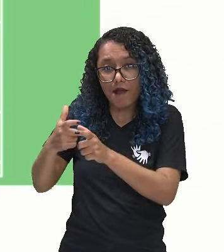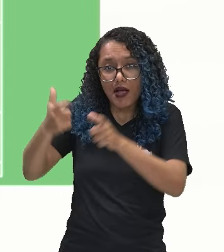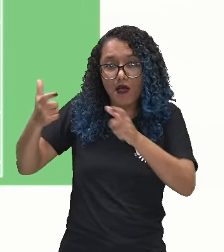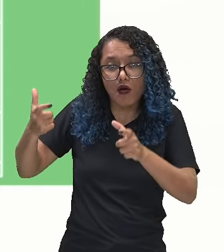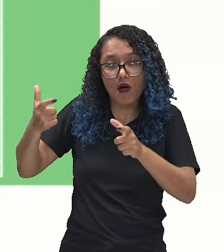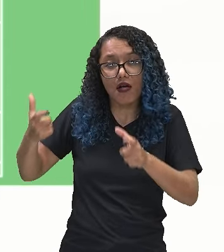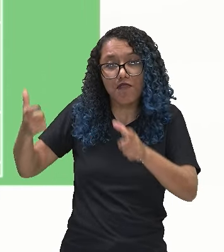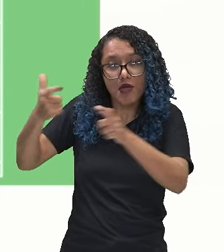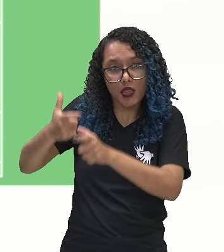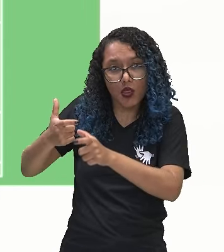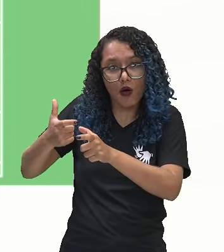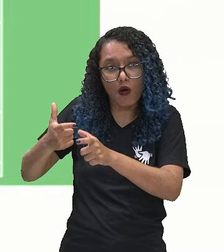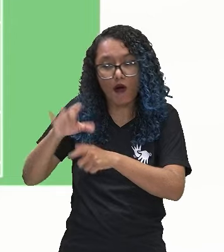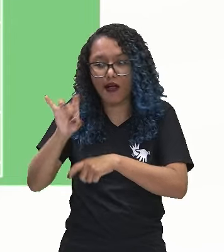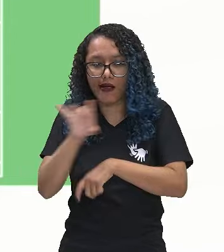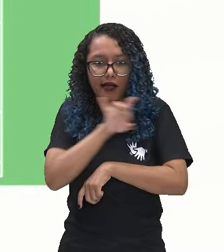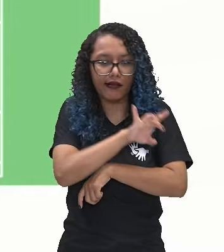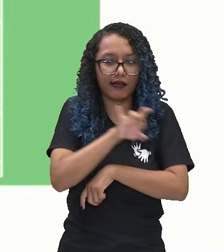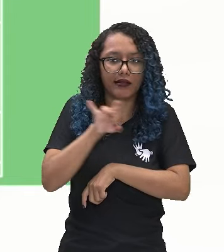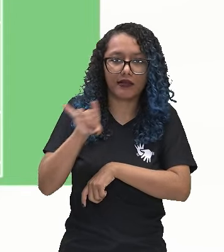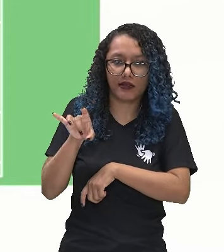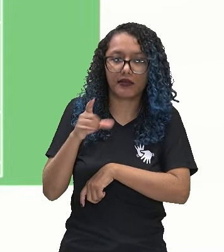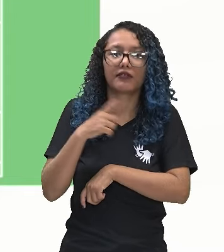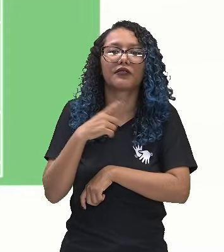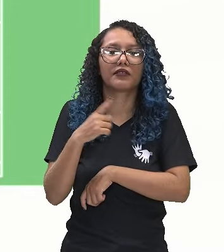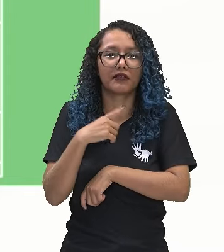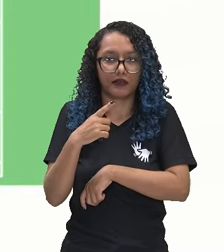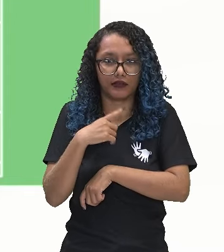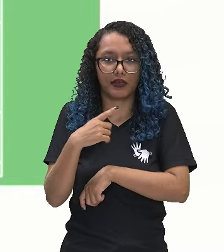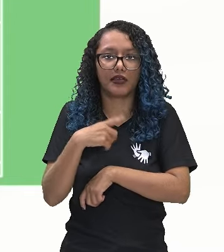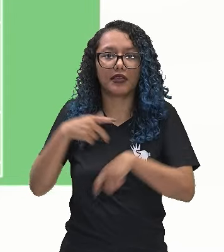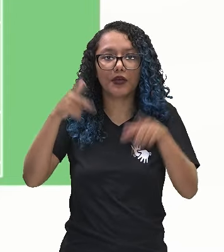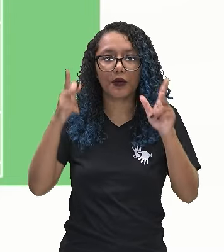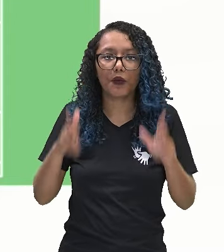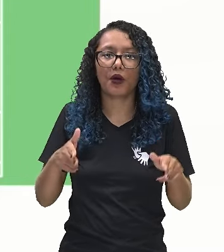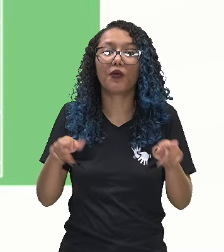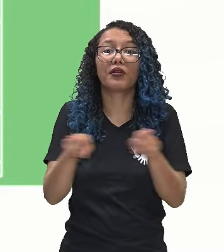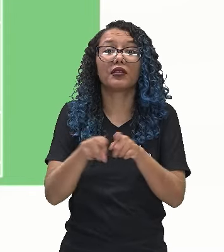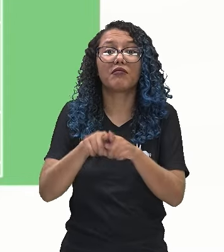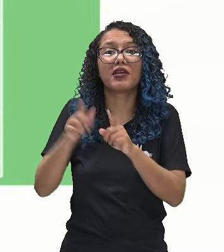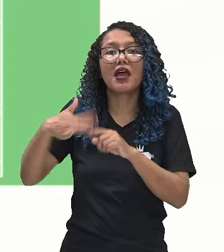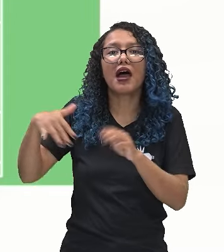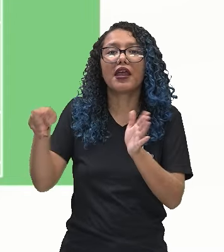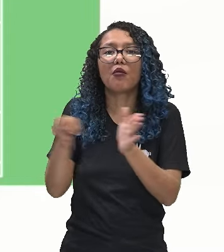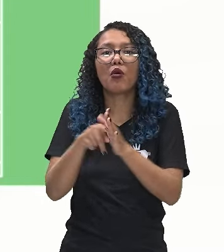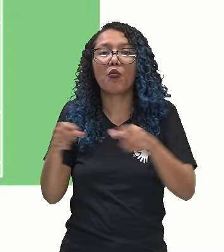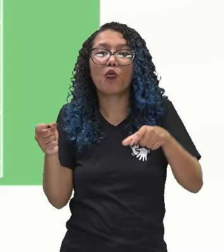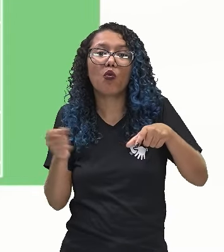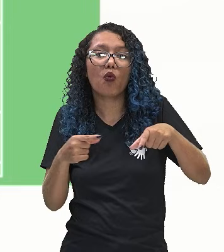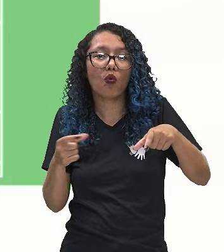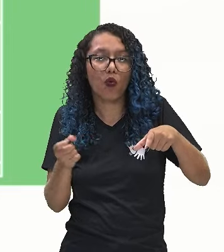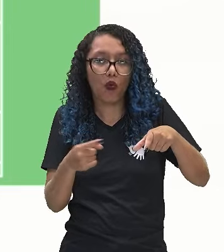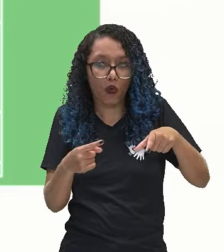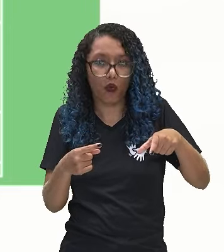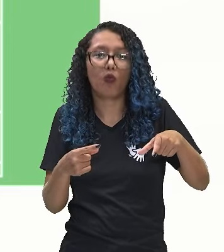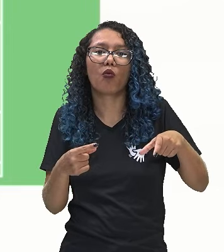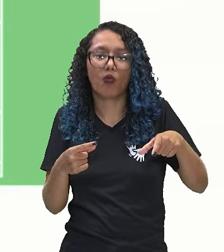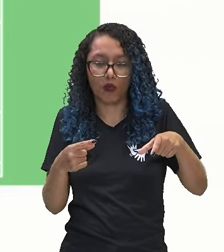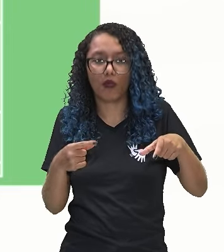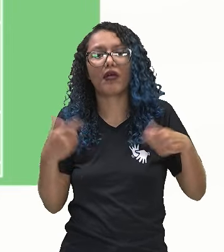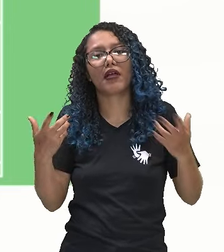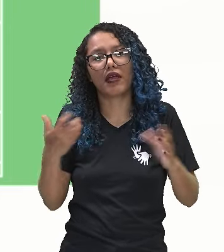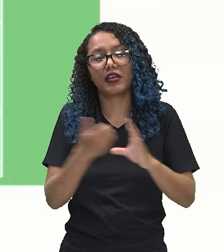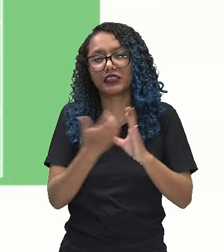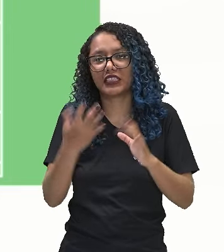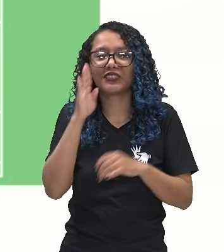área, onde está sediada ali também a área de meta, que é o gol. Certo? Então, essas são as características